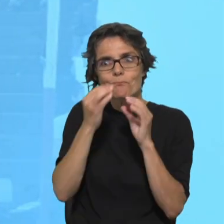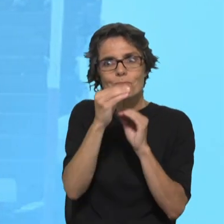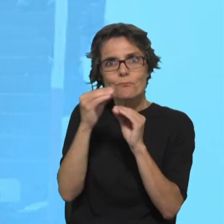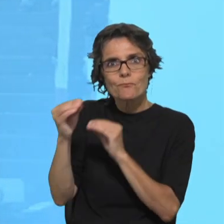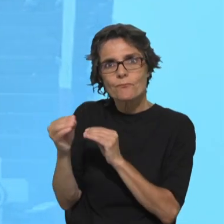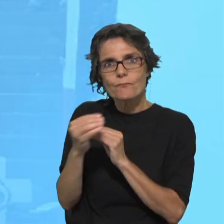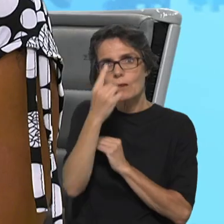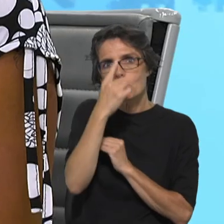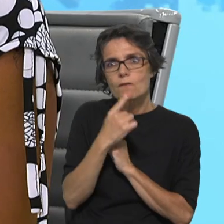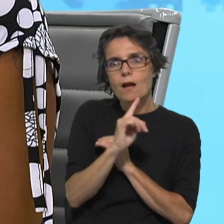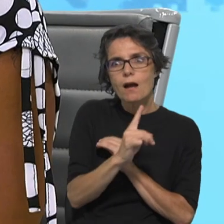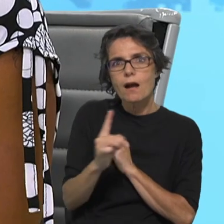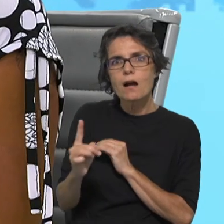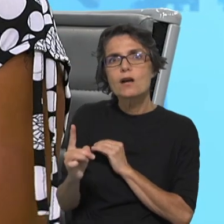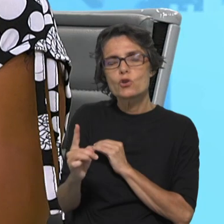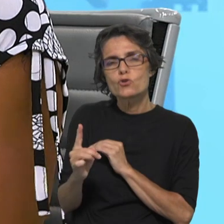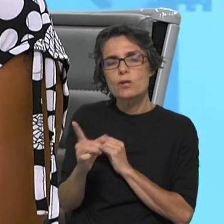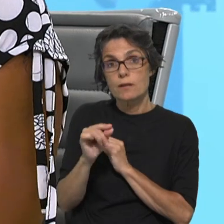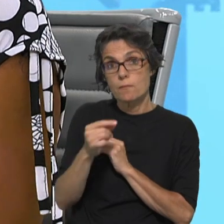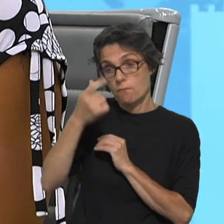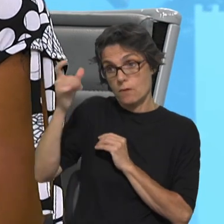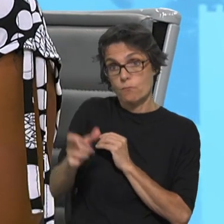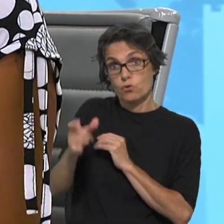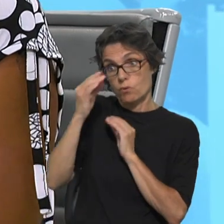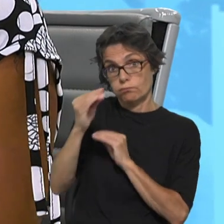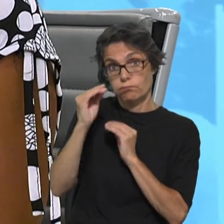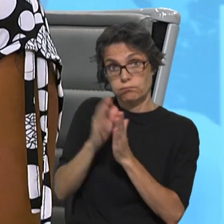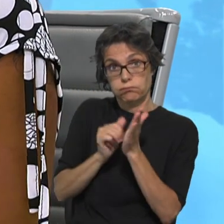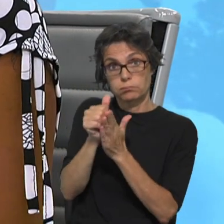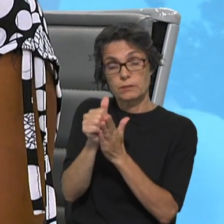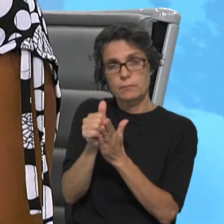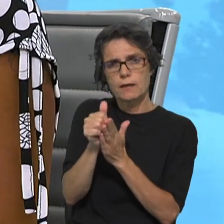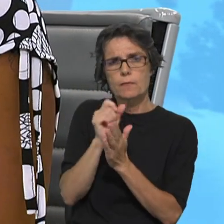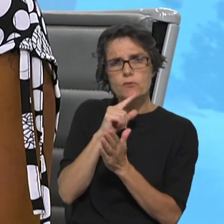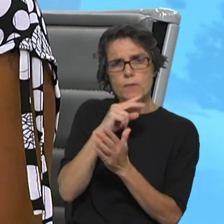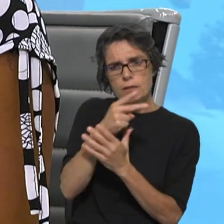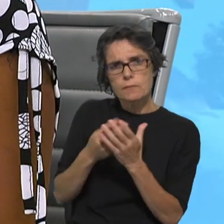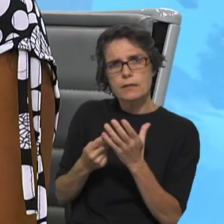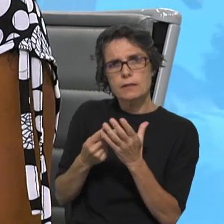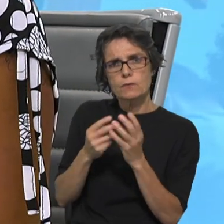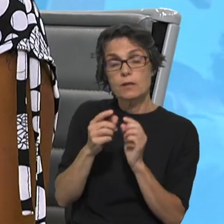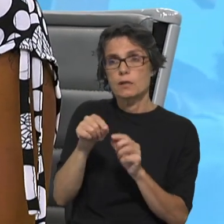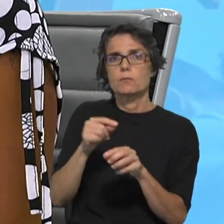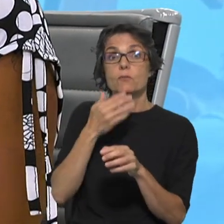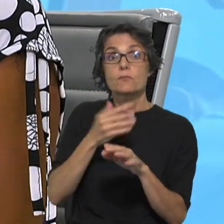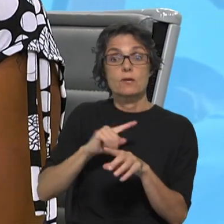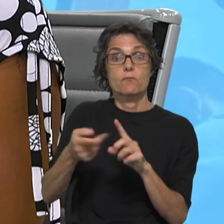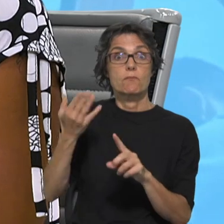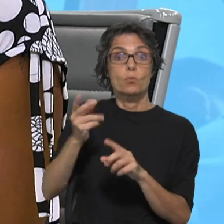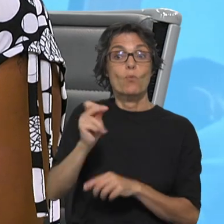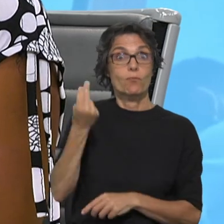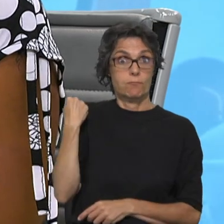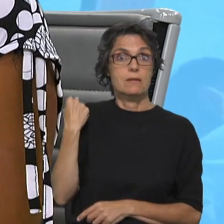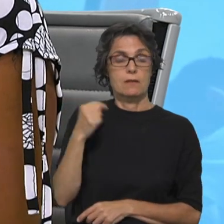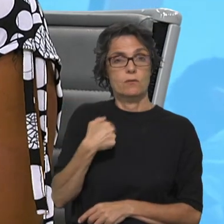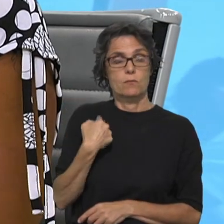perfil especial para o catequista para acompanhar nas duas línguas. Eu tive esta experiência o ano passado que fui